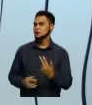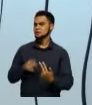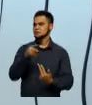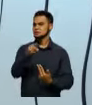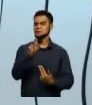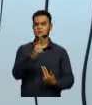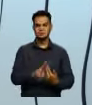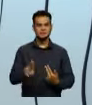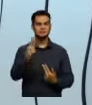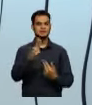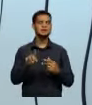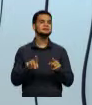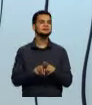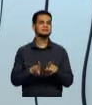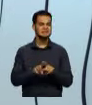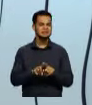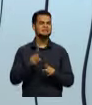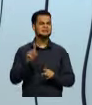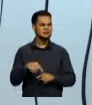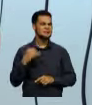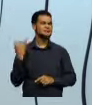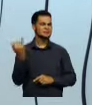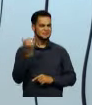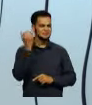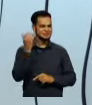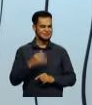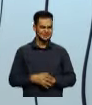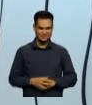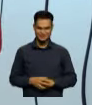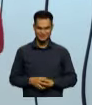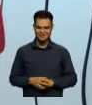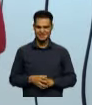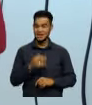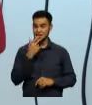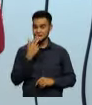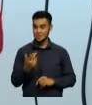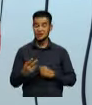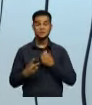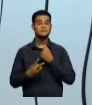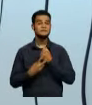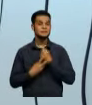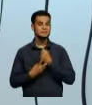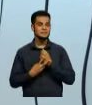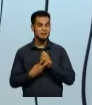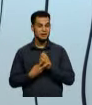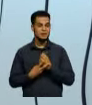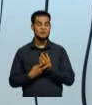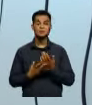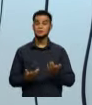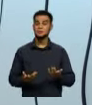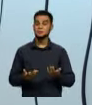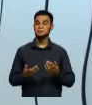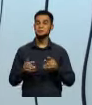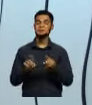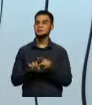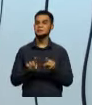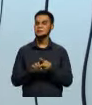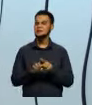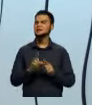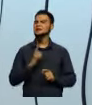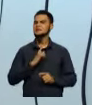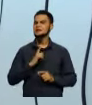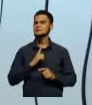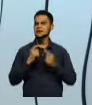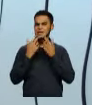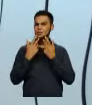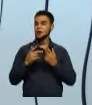também é muito importante. A linguagem verbal. E nós temos também a linguagem não